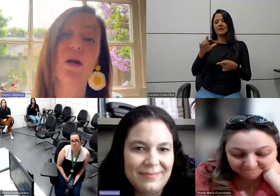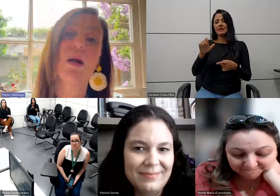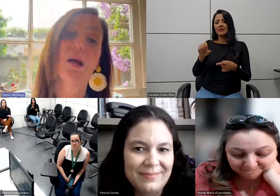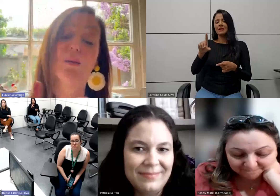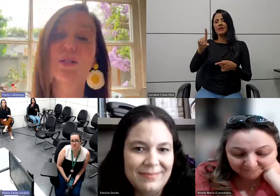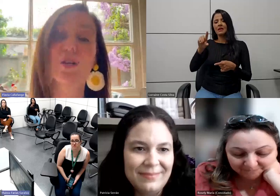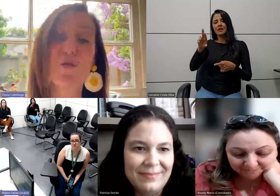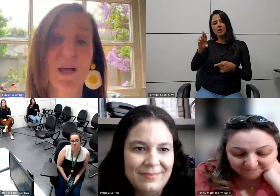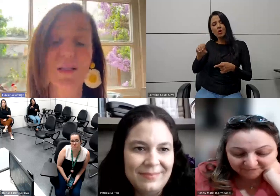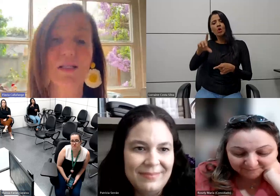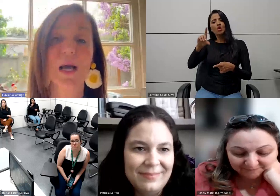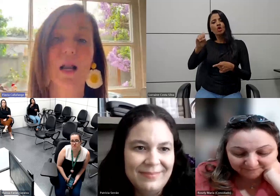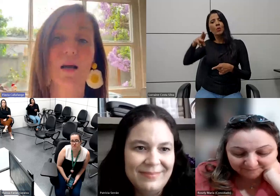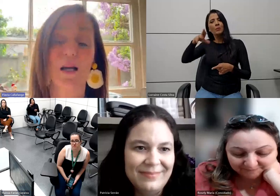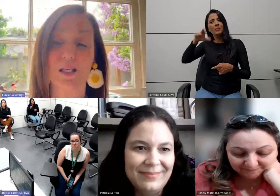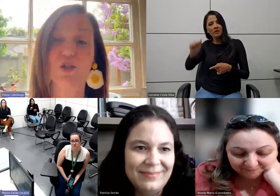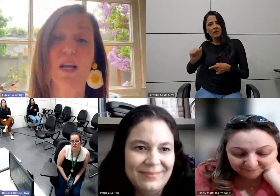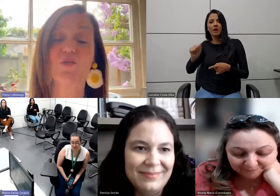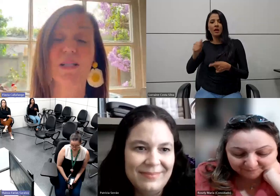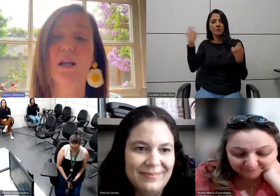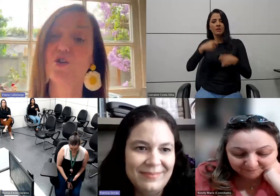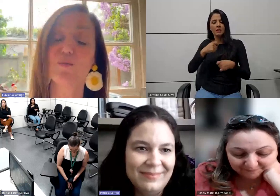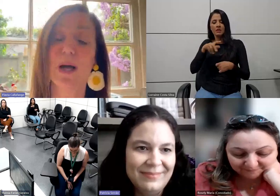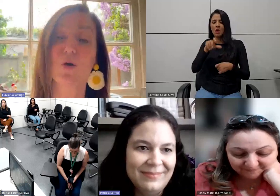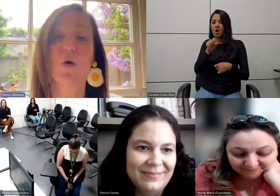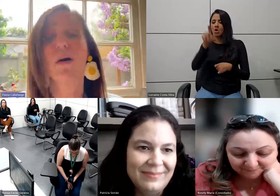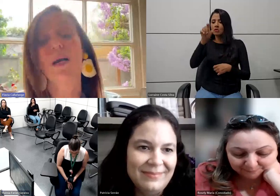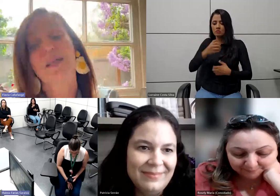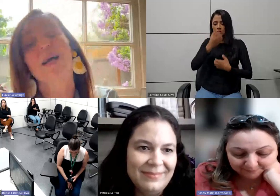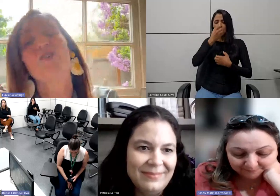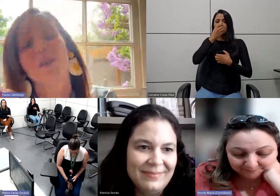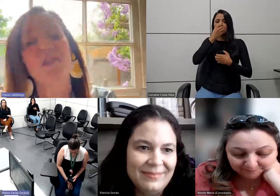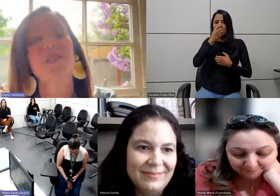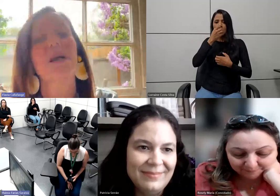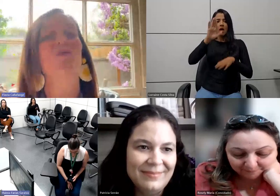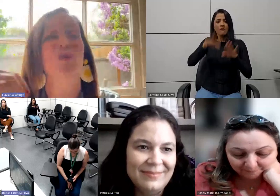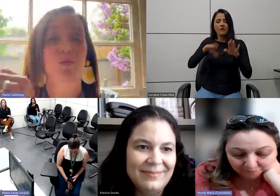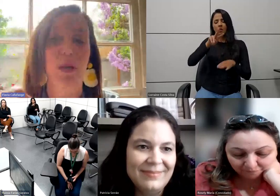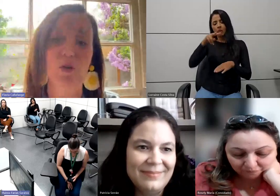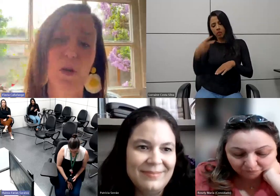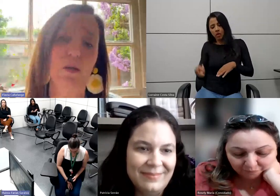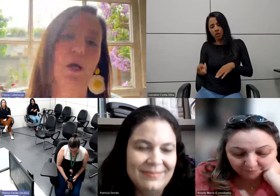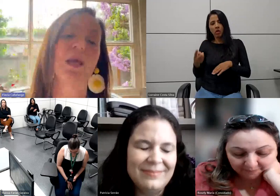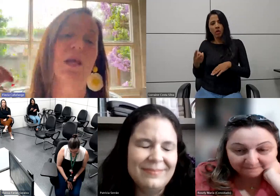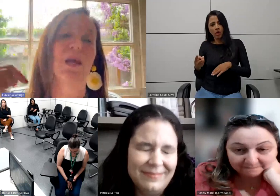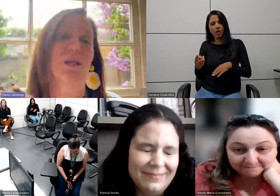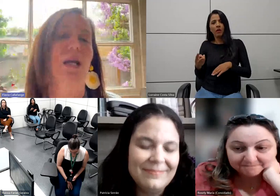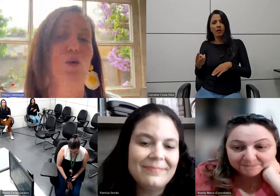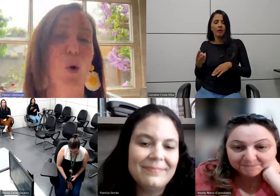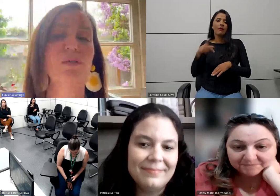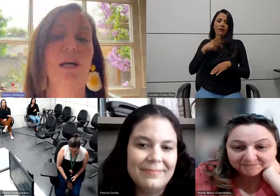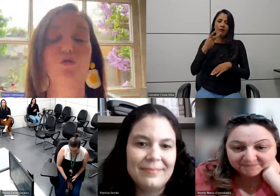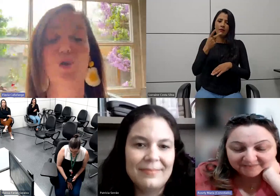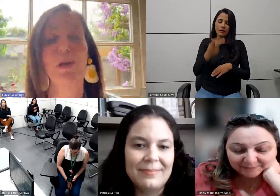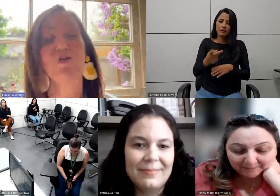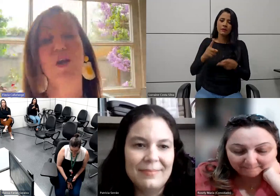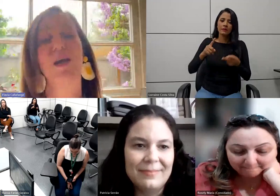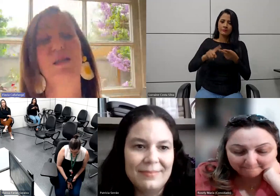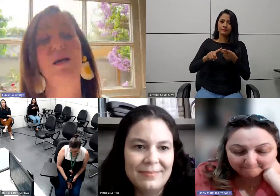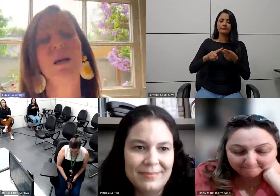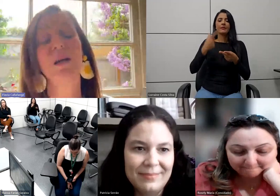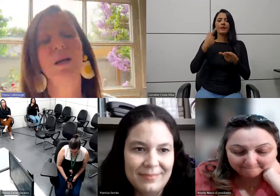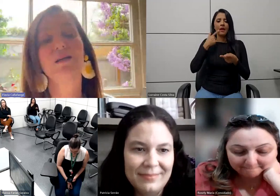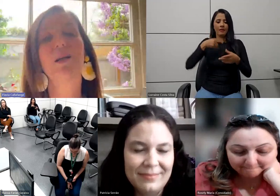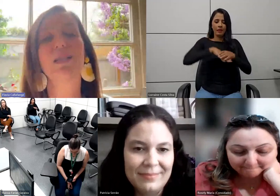oxigênio, e muitas vezes, essas três vezes, ela desmaiou, e atrás estava de tempo, tem esclerodermia, está aqui o meu contato de